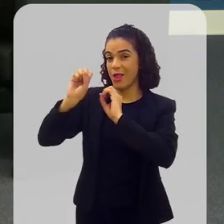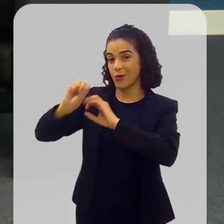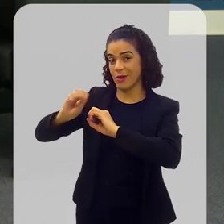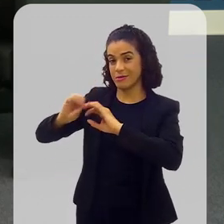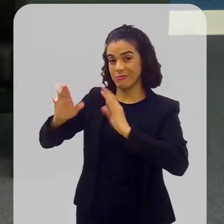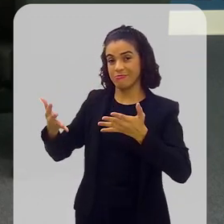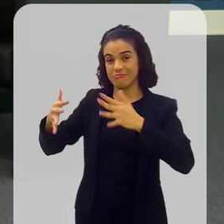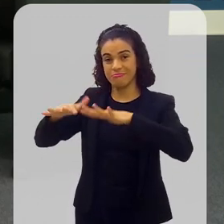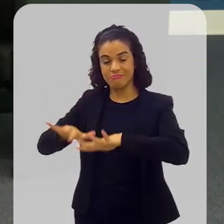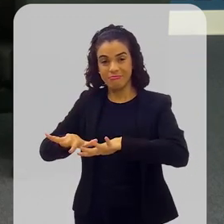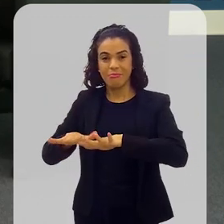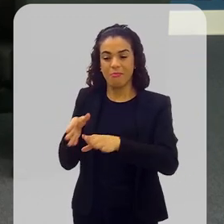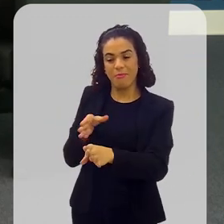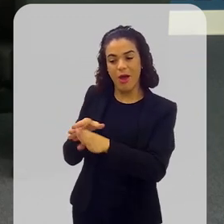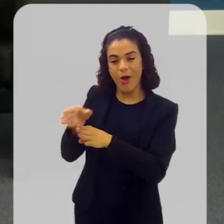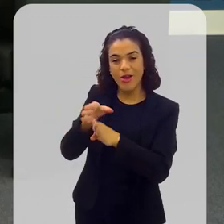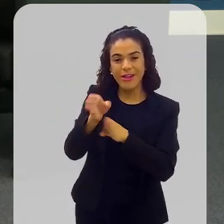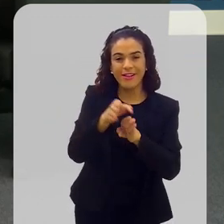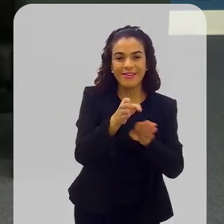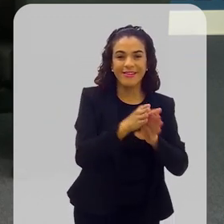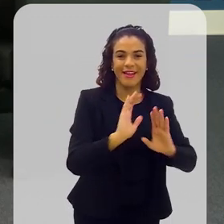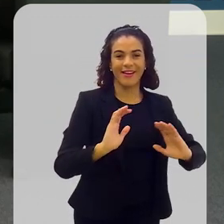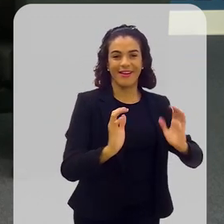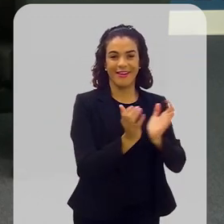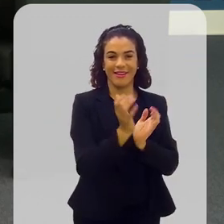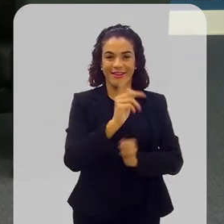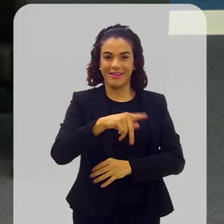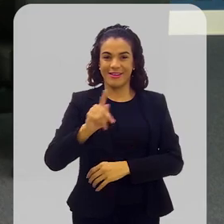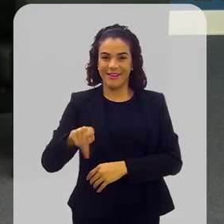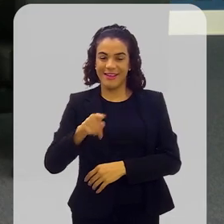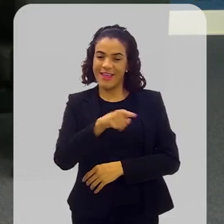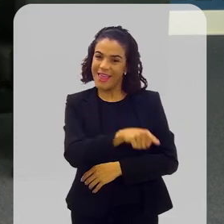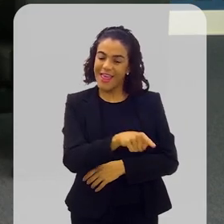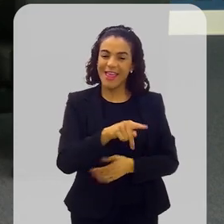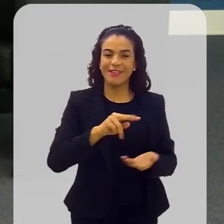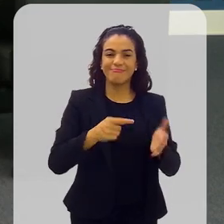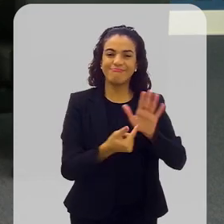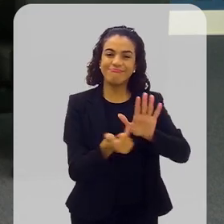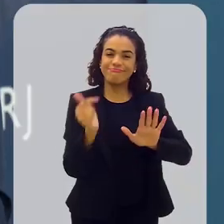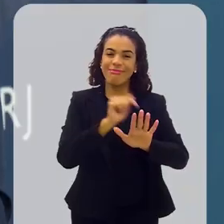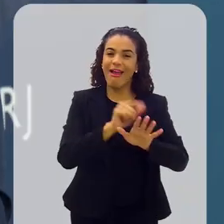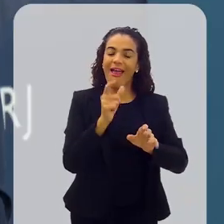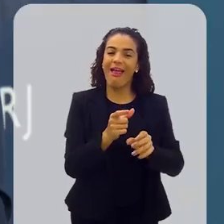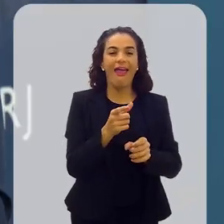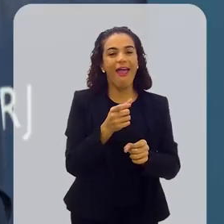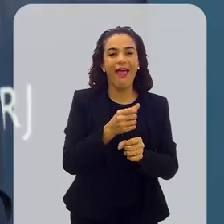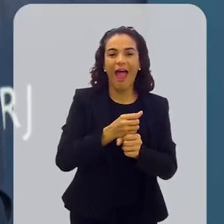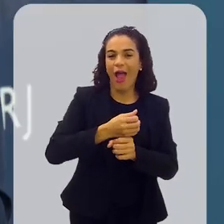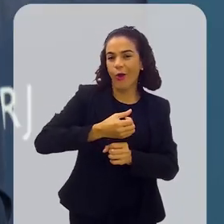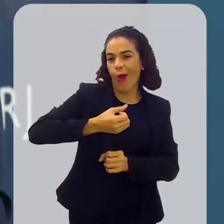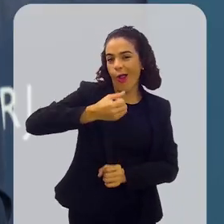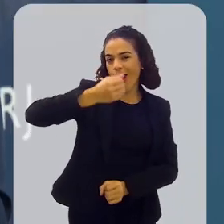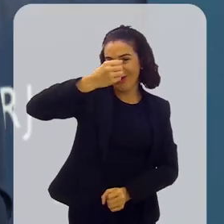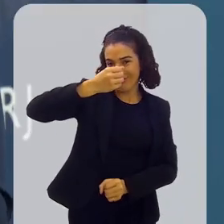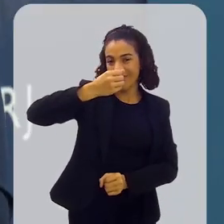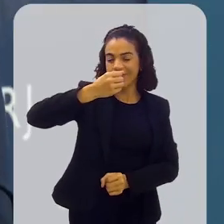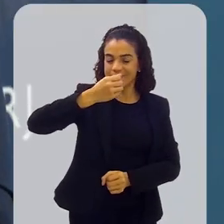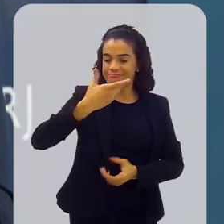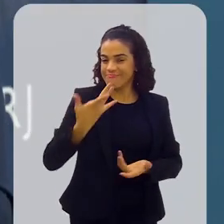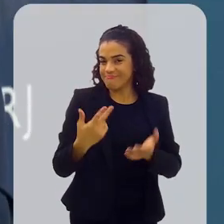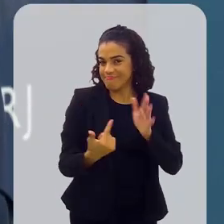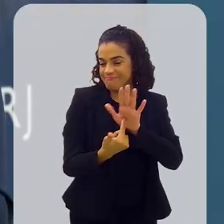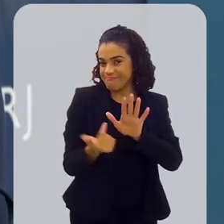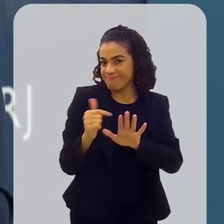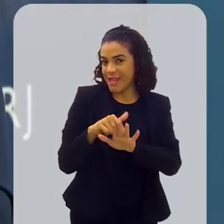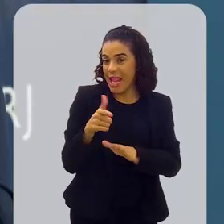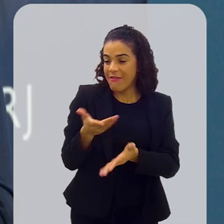nortear todo esse trabalho. Ele é a espinha dorsal desse trabalho de inclusão. Ele vai